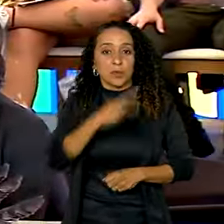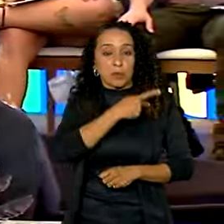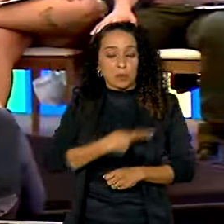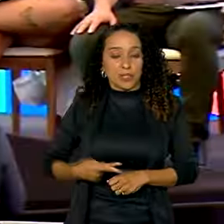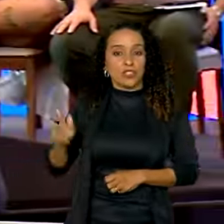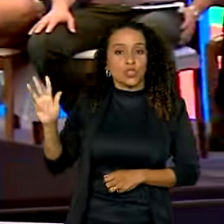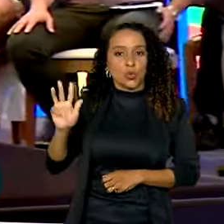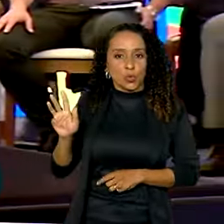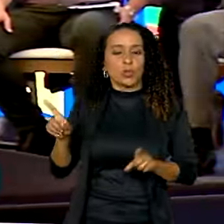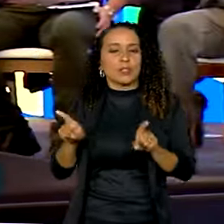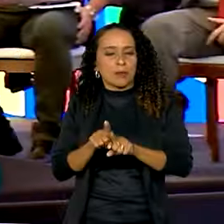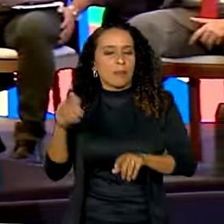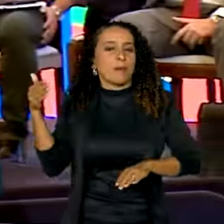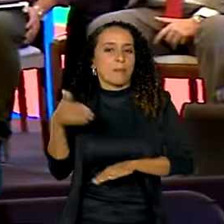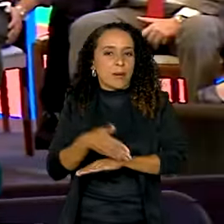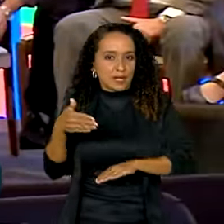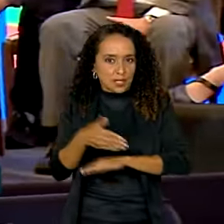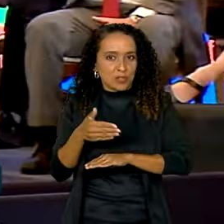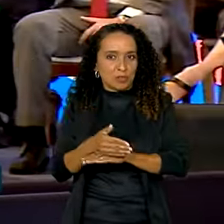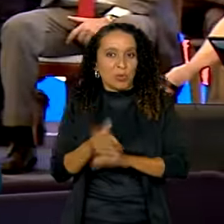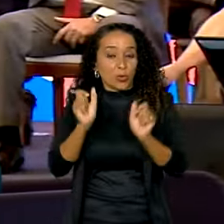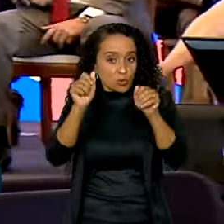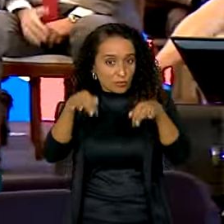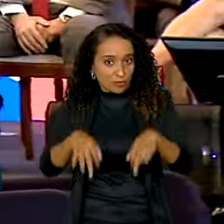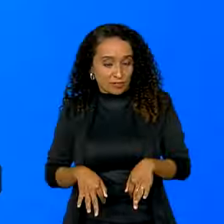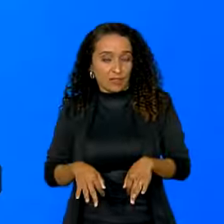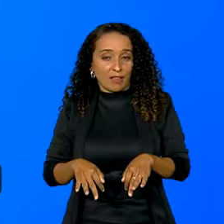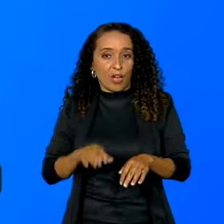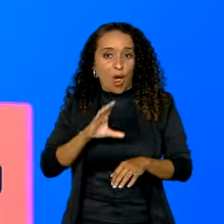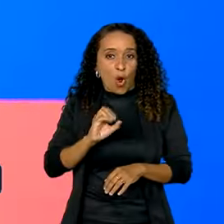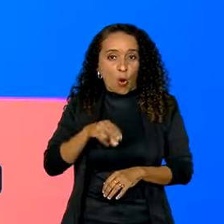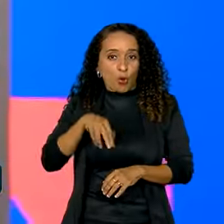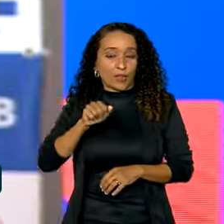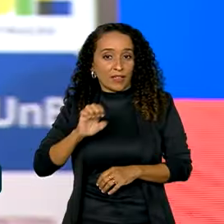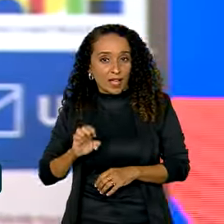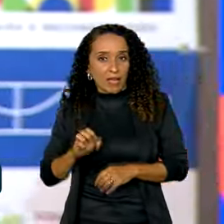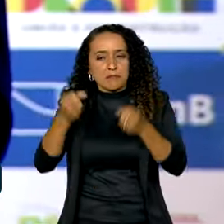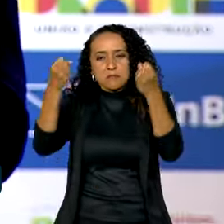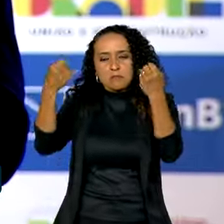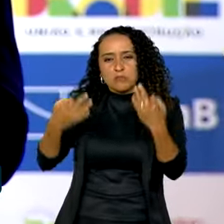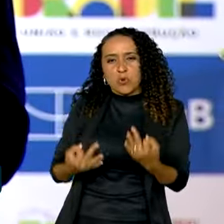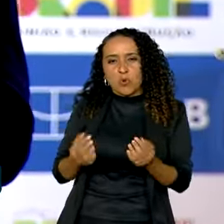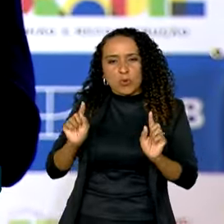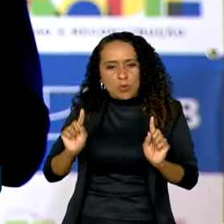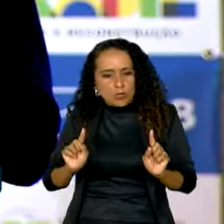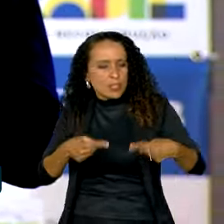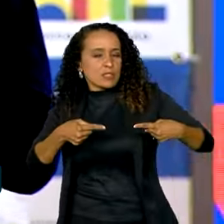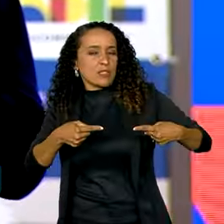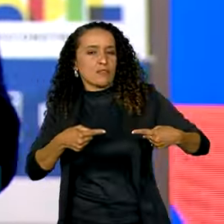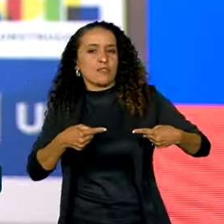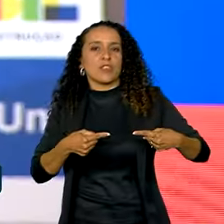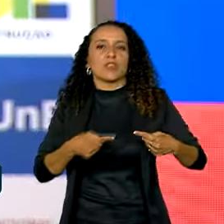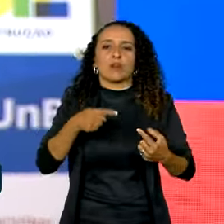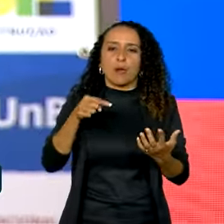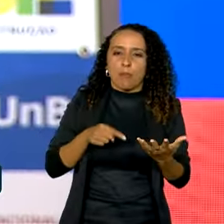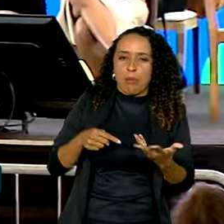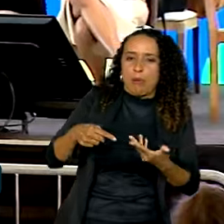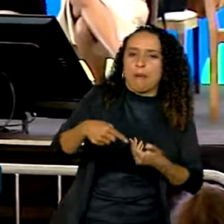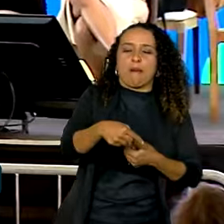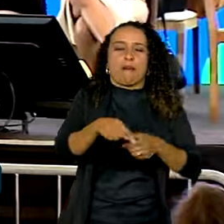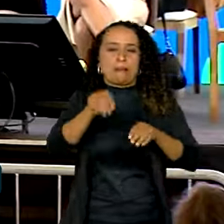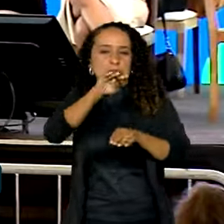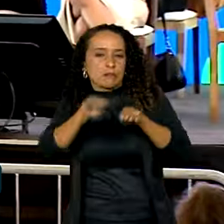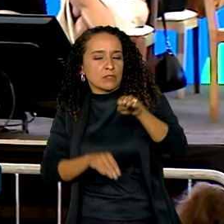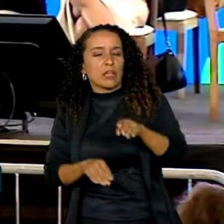Lula, que também participou do encerramento da Conai, falou sobre os desafios de enfrentar as desigualdades